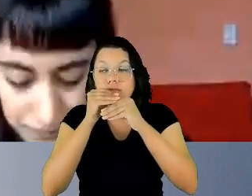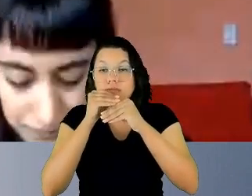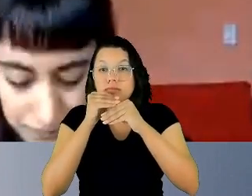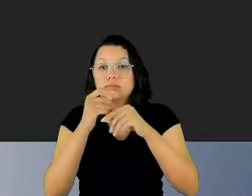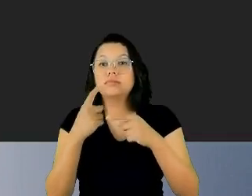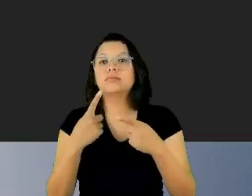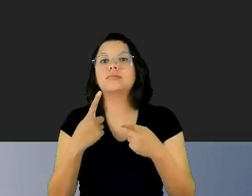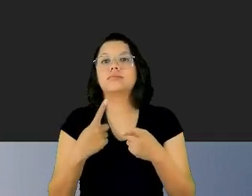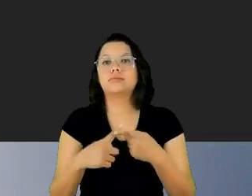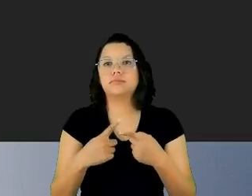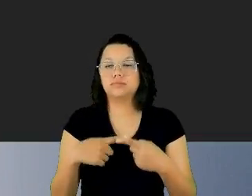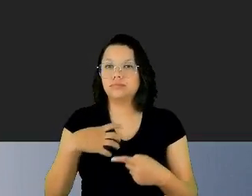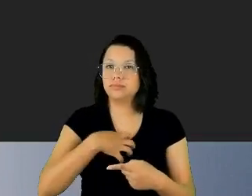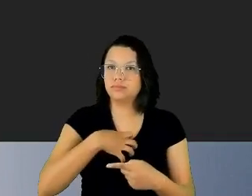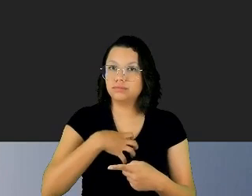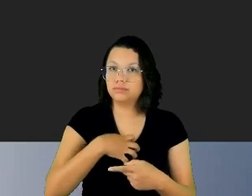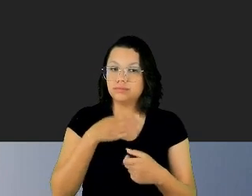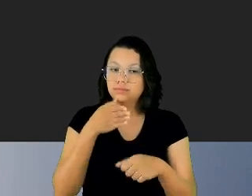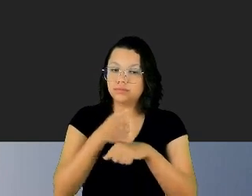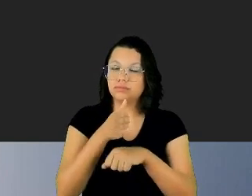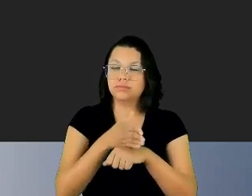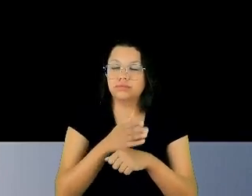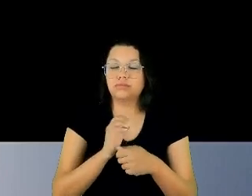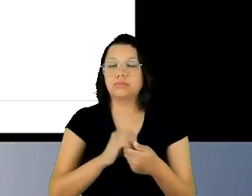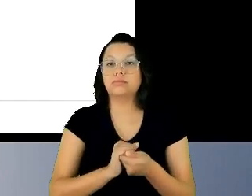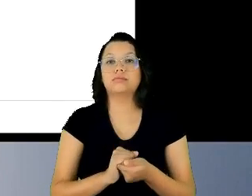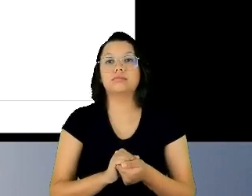sentindo uma interferência.